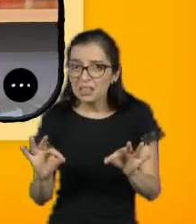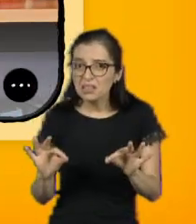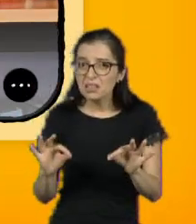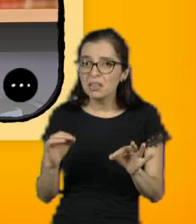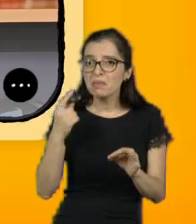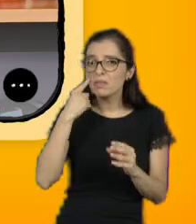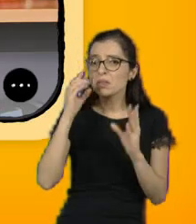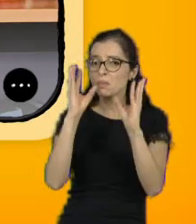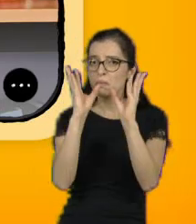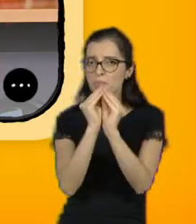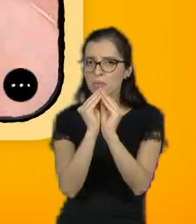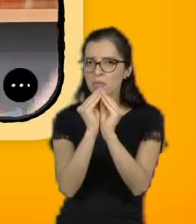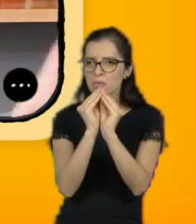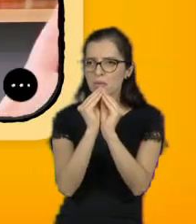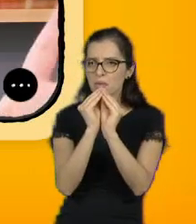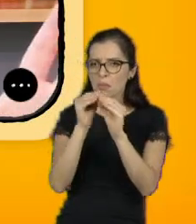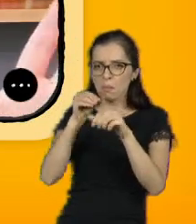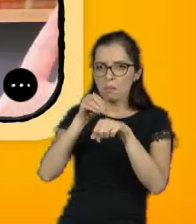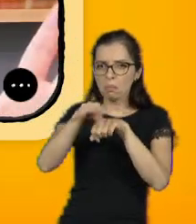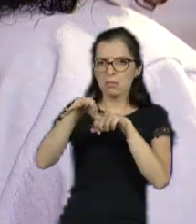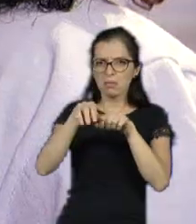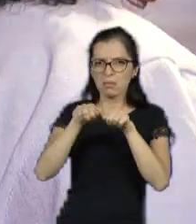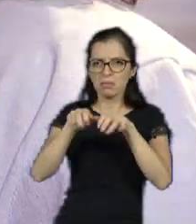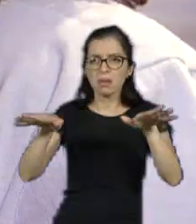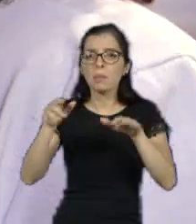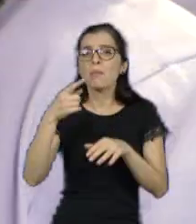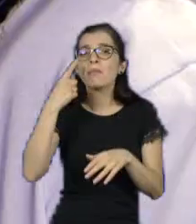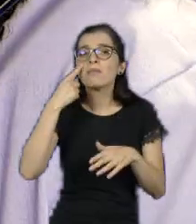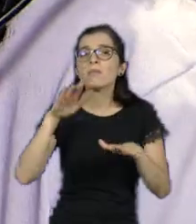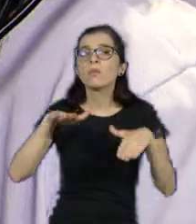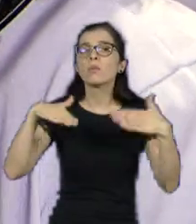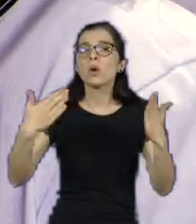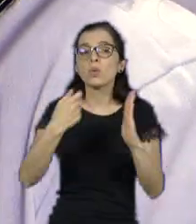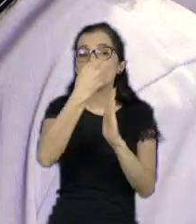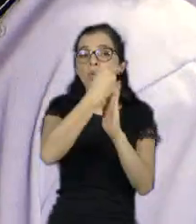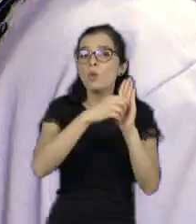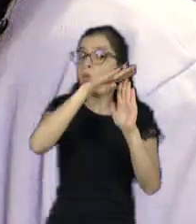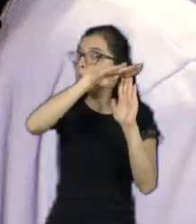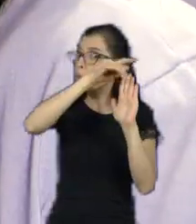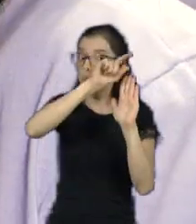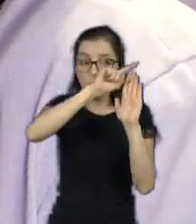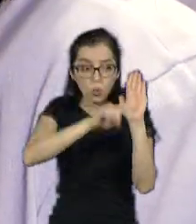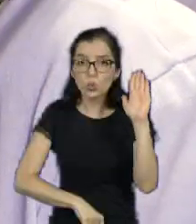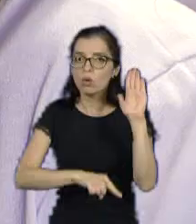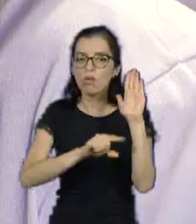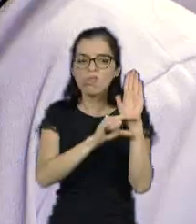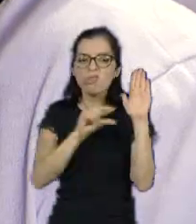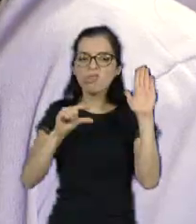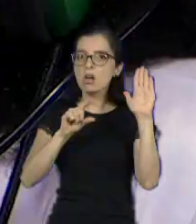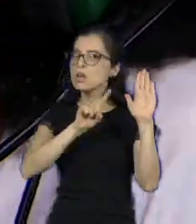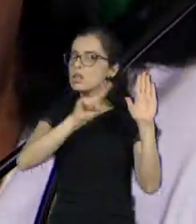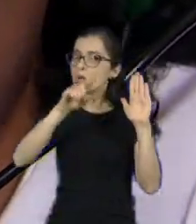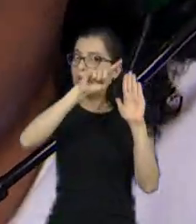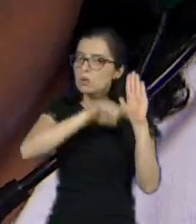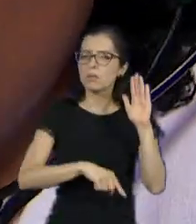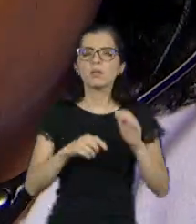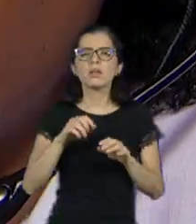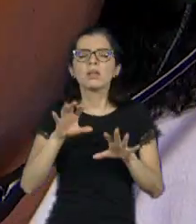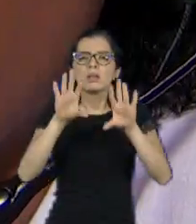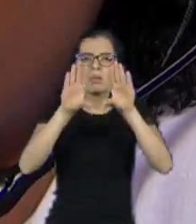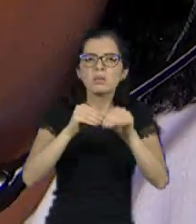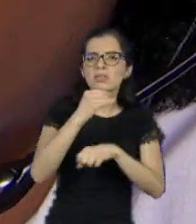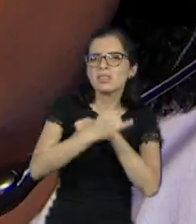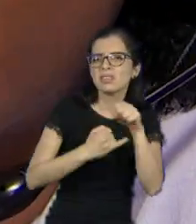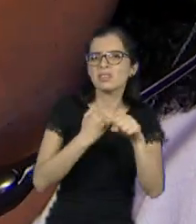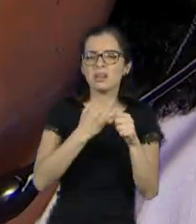lendo aquele pedacinho e não tem visão do todo? Mas e pra estudar? Tem que se desconectar total das redes? Como não